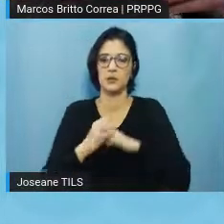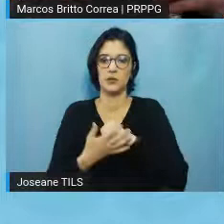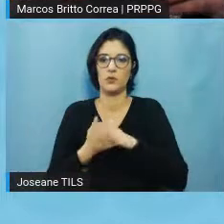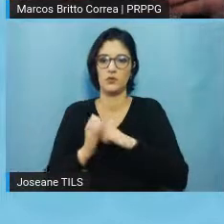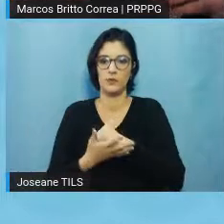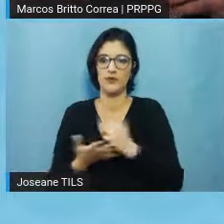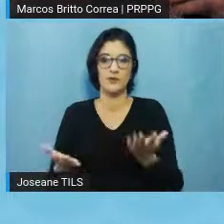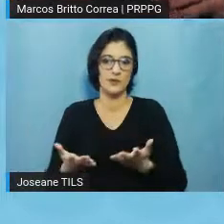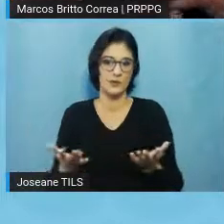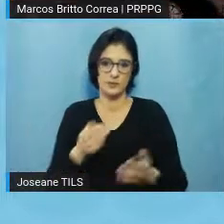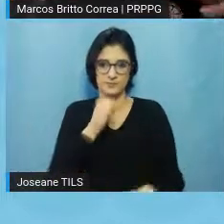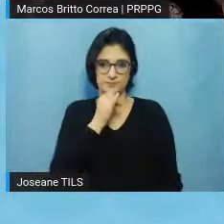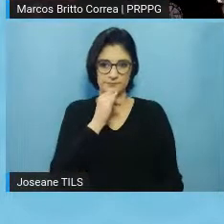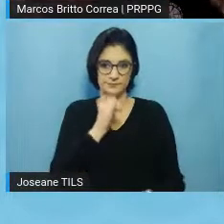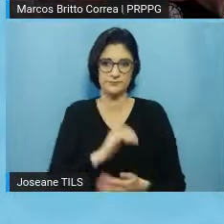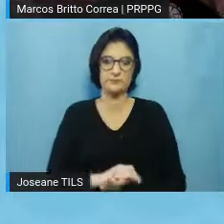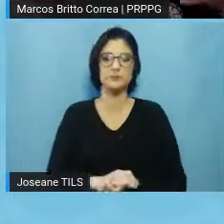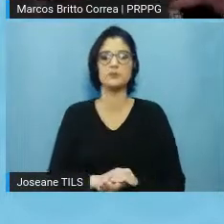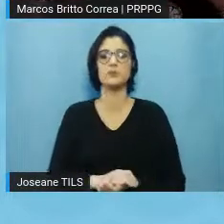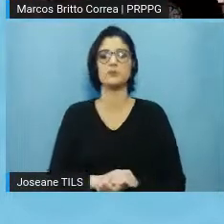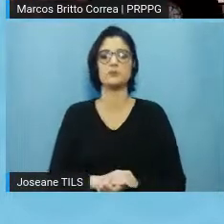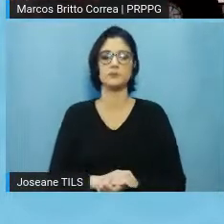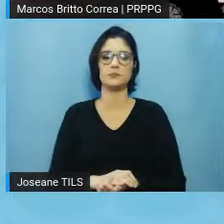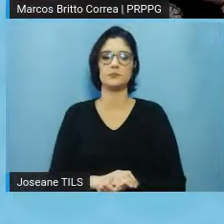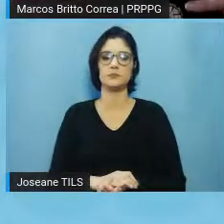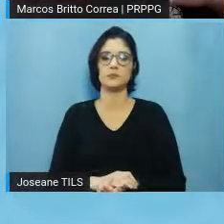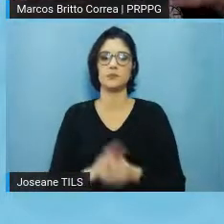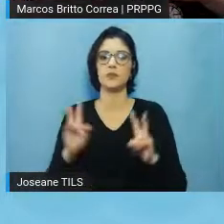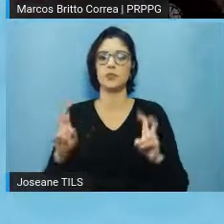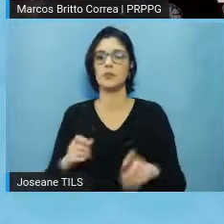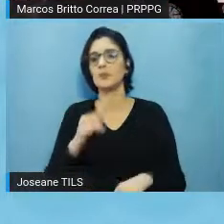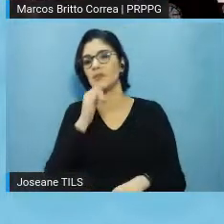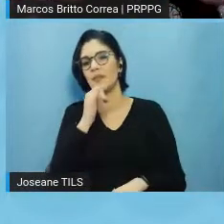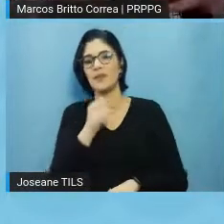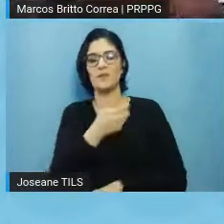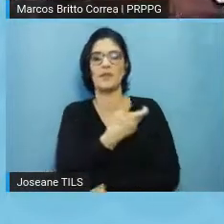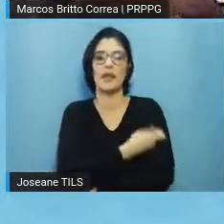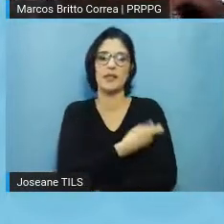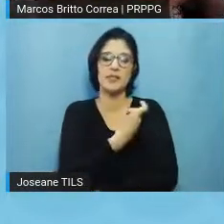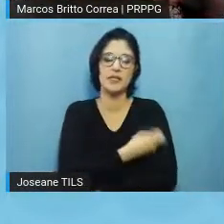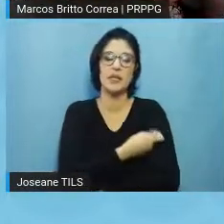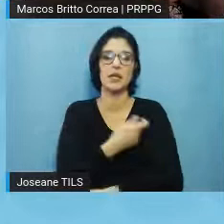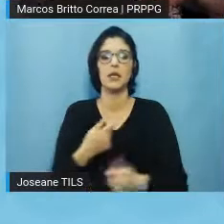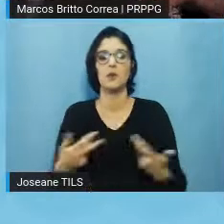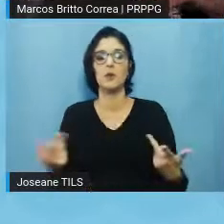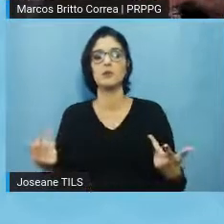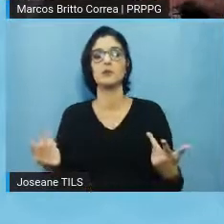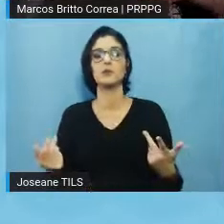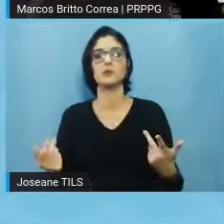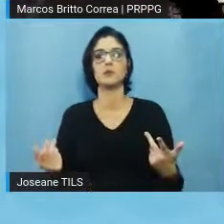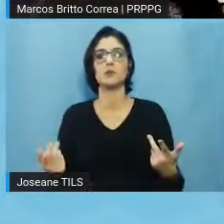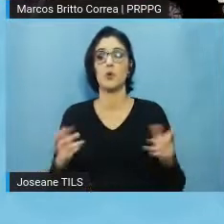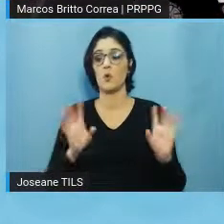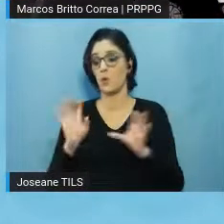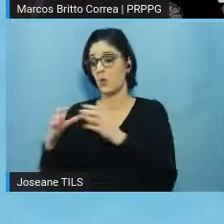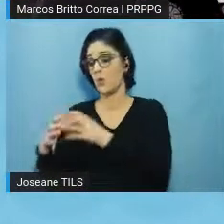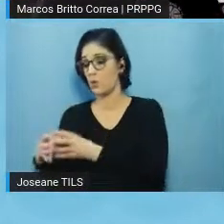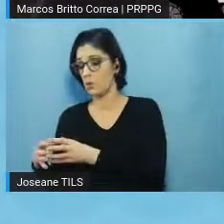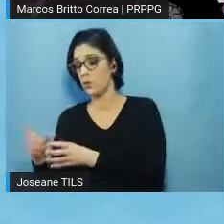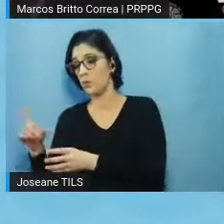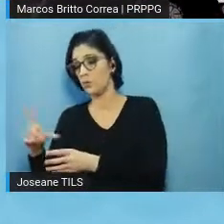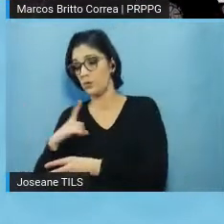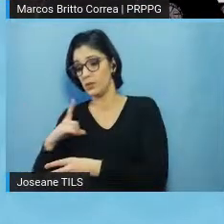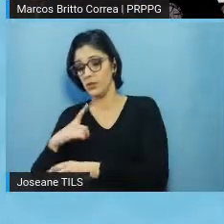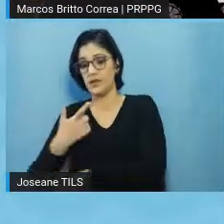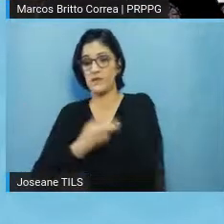muito em voga agora, essa questão de vacinas, de teste, né, de ensaio randomizado, um grupo recebe a vacina, um grupo recebe um